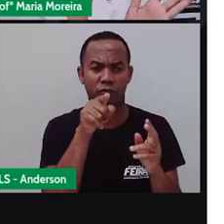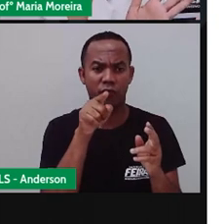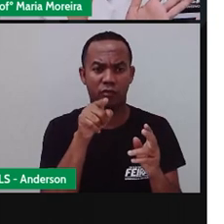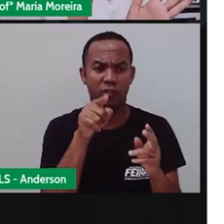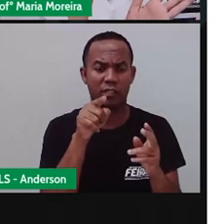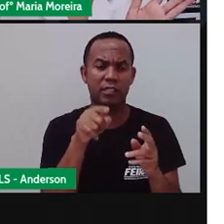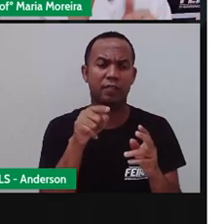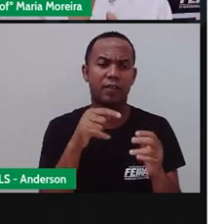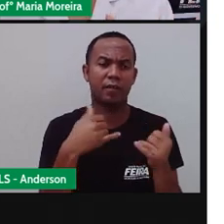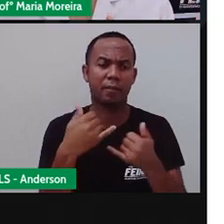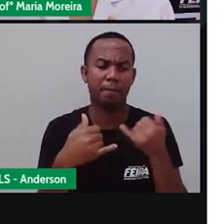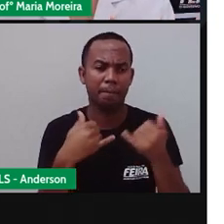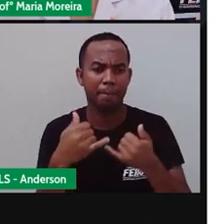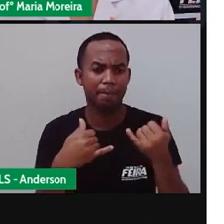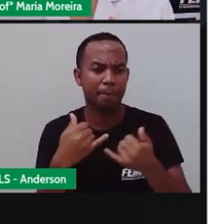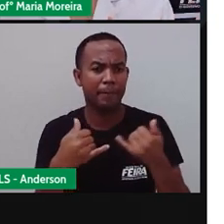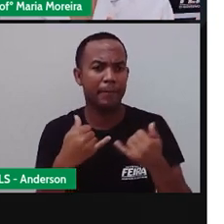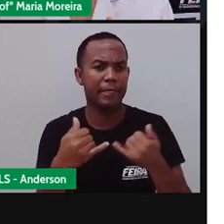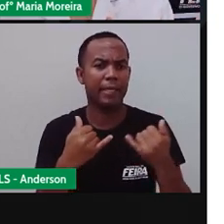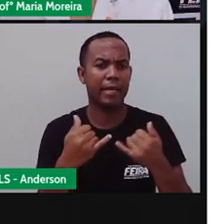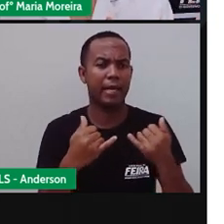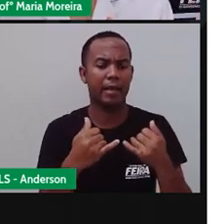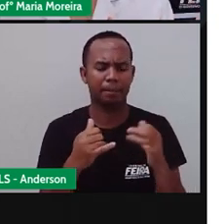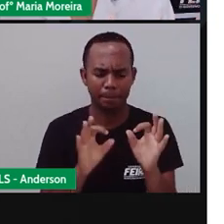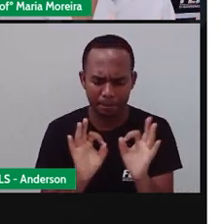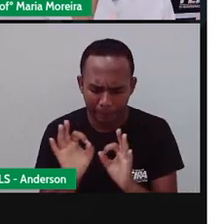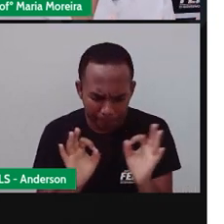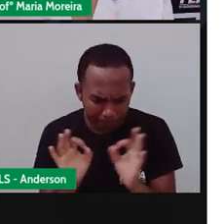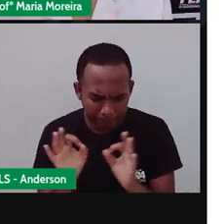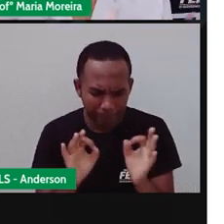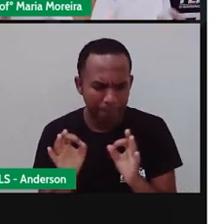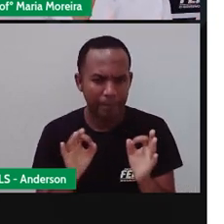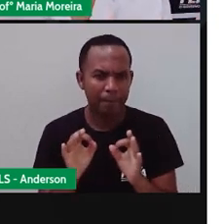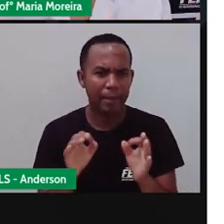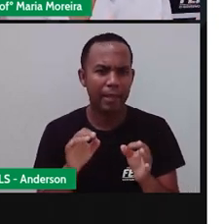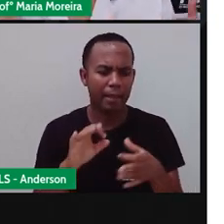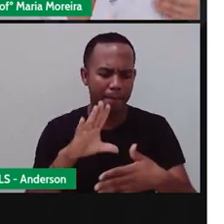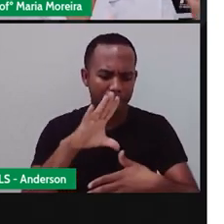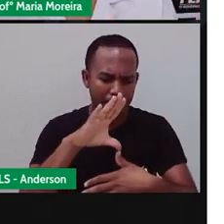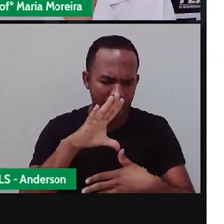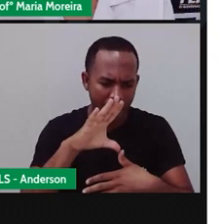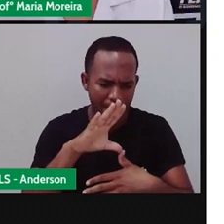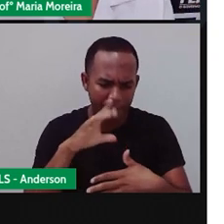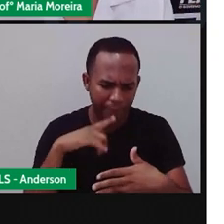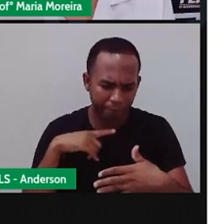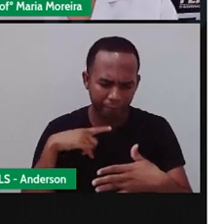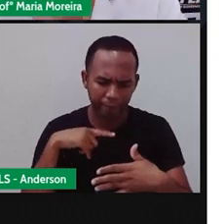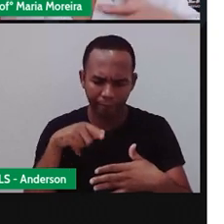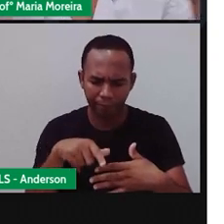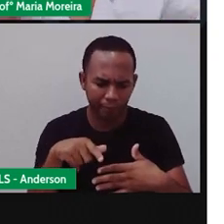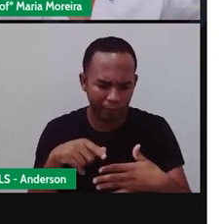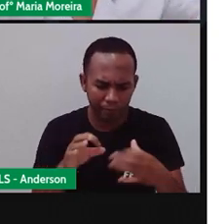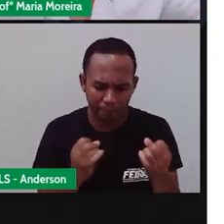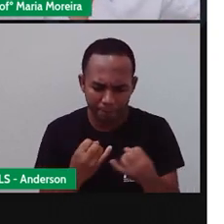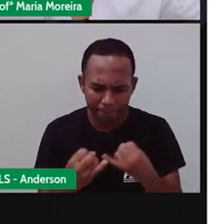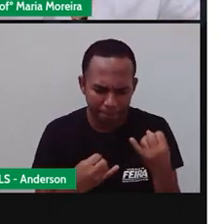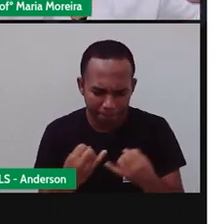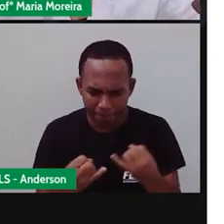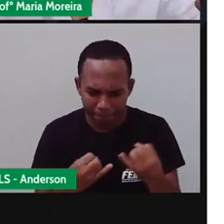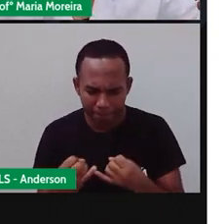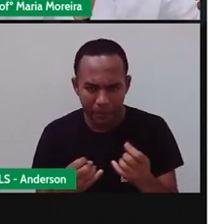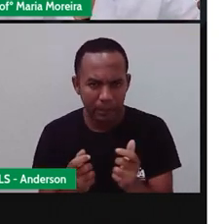Existe aonde? Dentro do jogo. Então, imagine só. Você tem um mapa de um jogo, você está lá jogando.